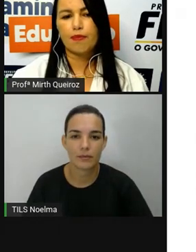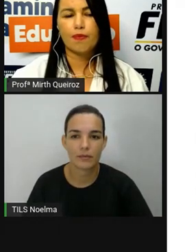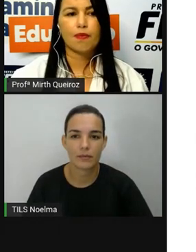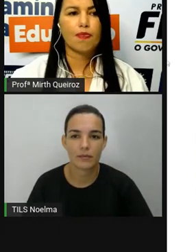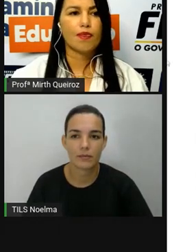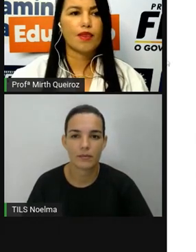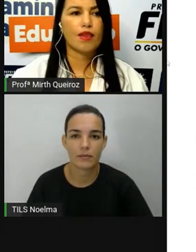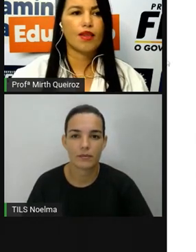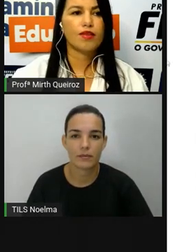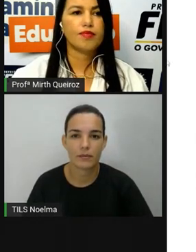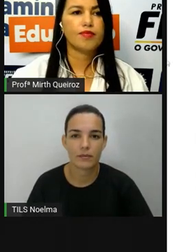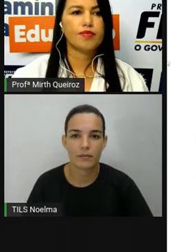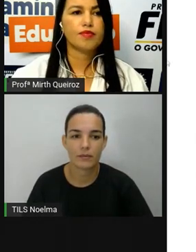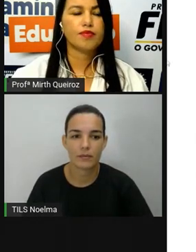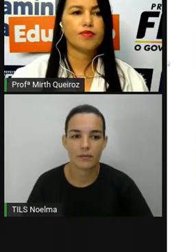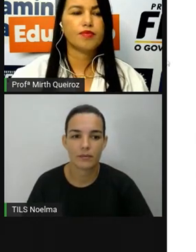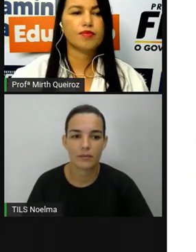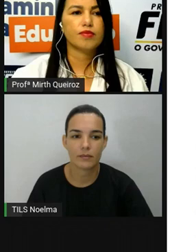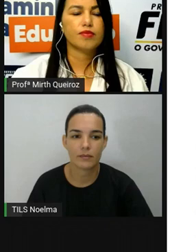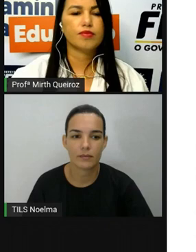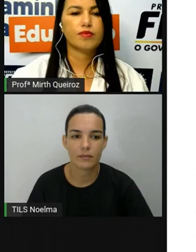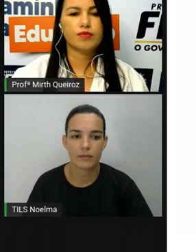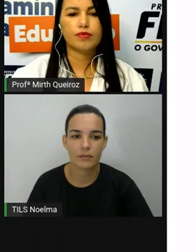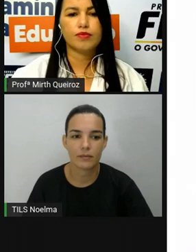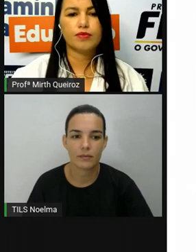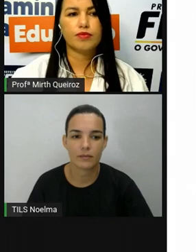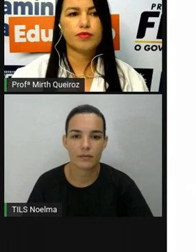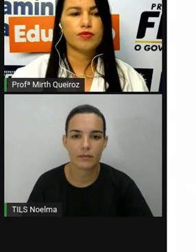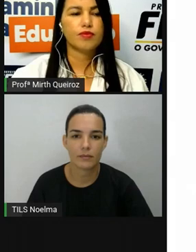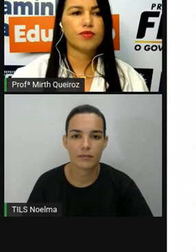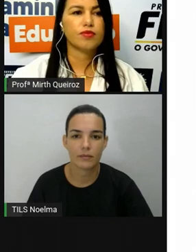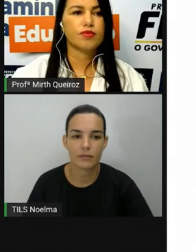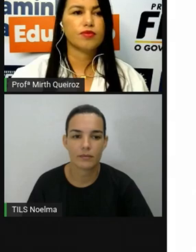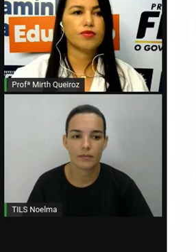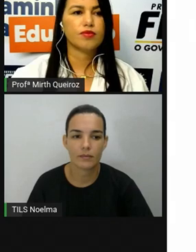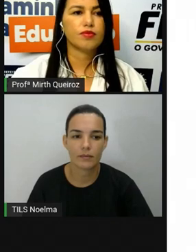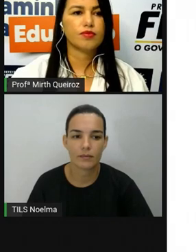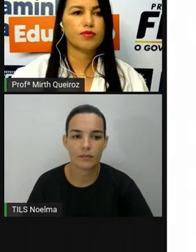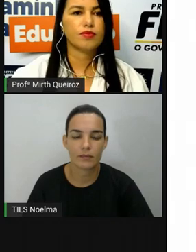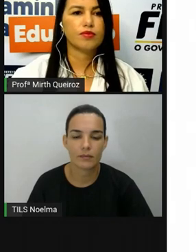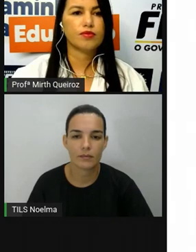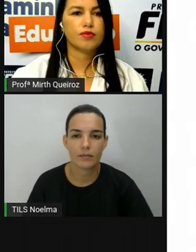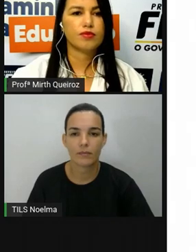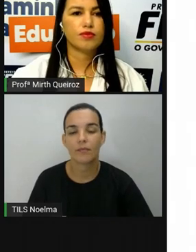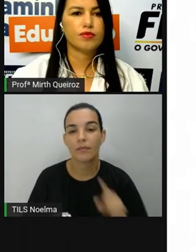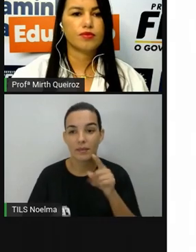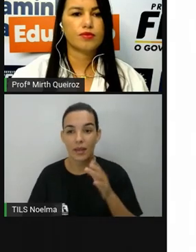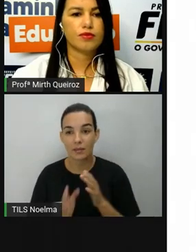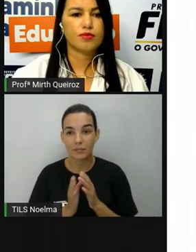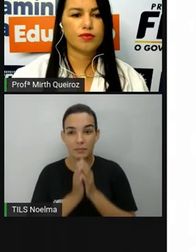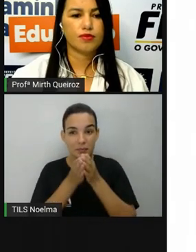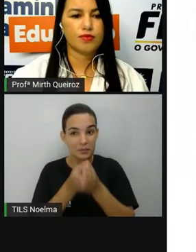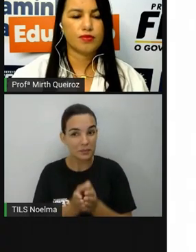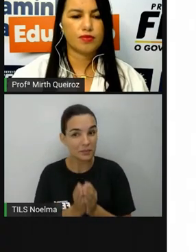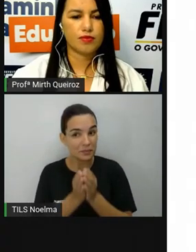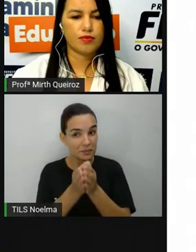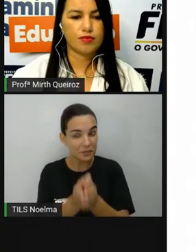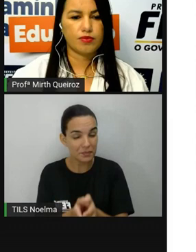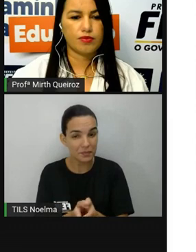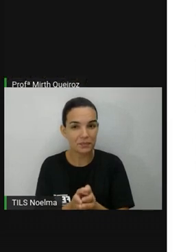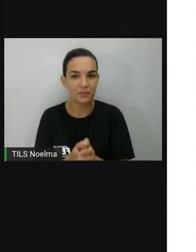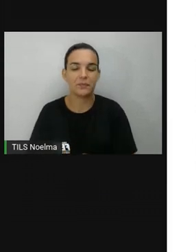Oi, pessoal! Hoje vamos brincar de batalha naval. Este jogo é muito legal e bem simples.